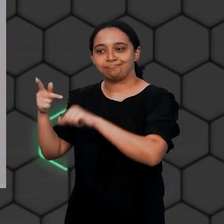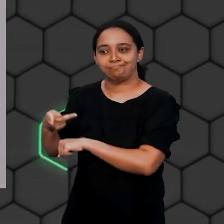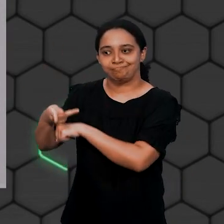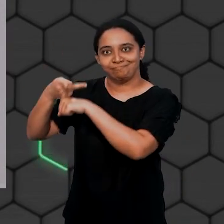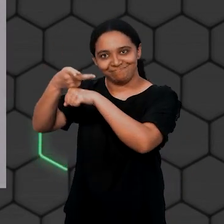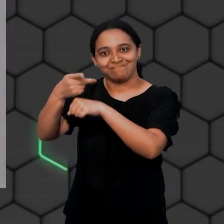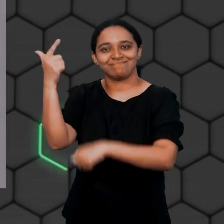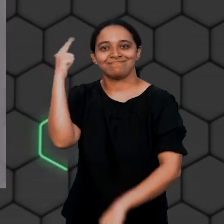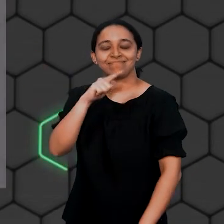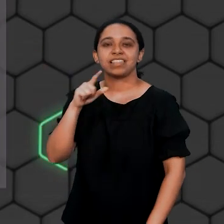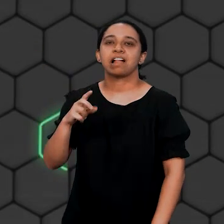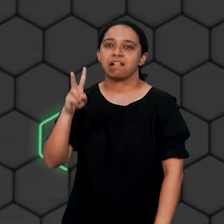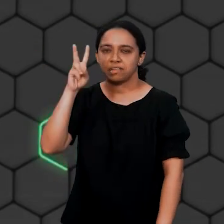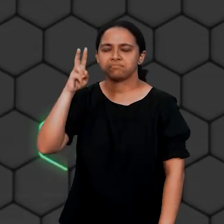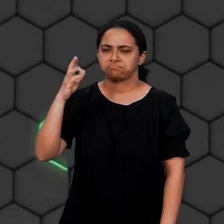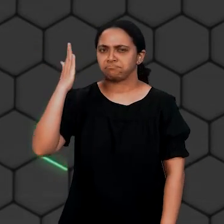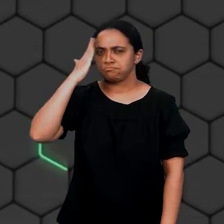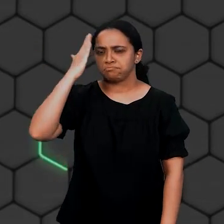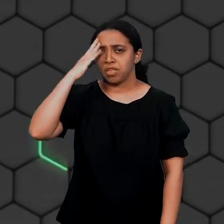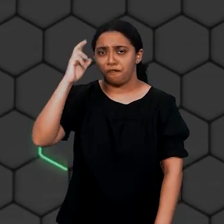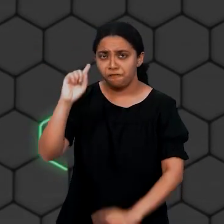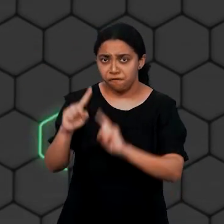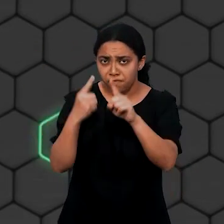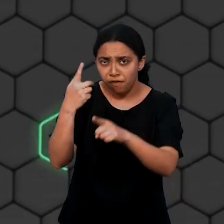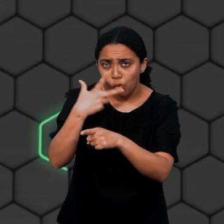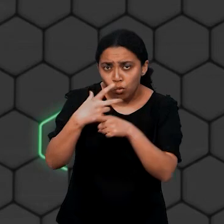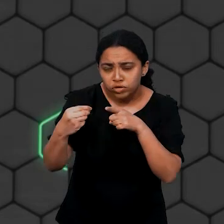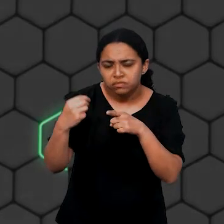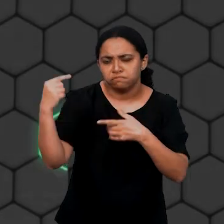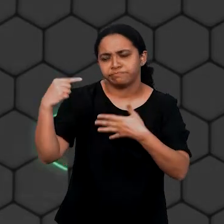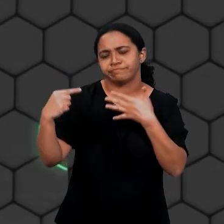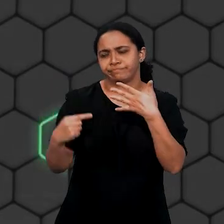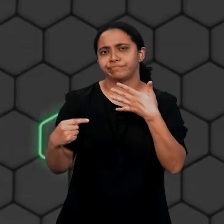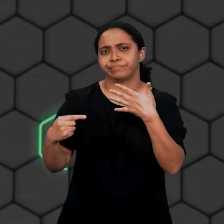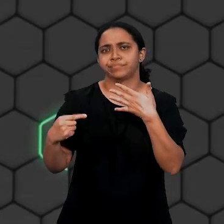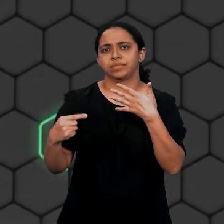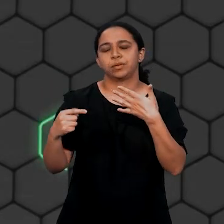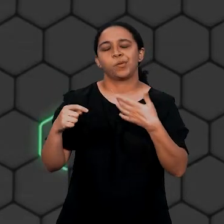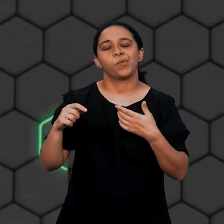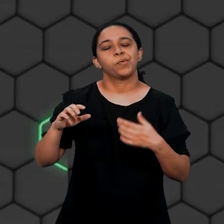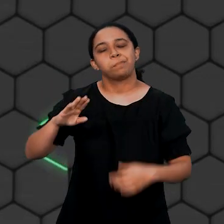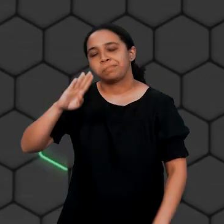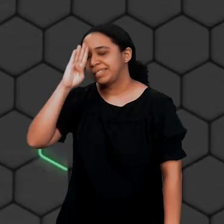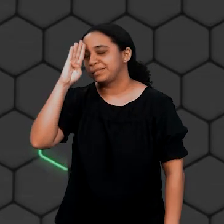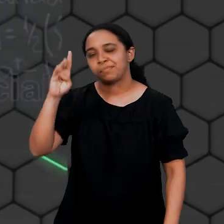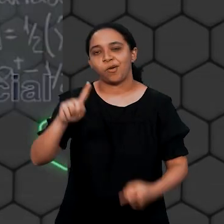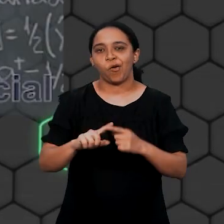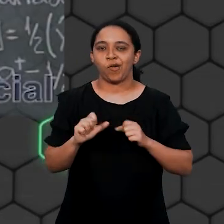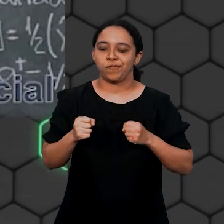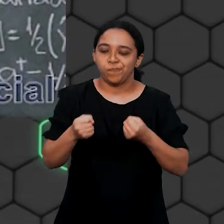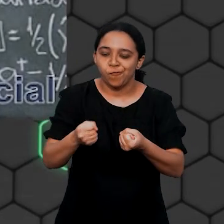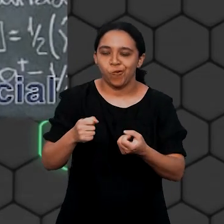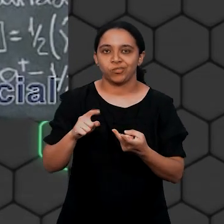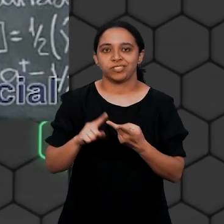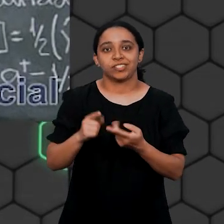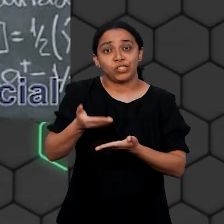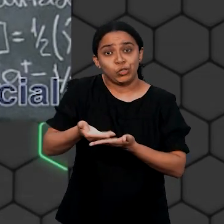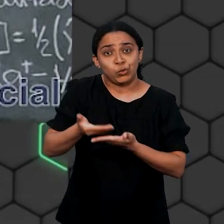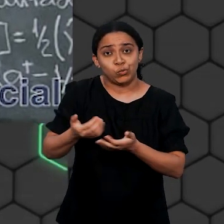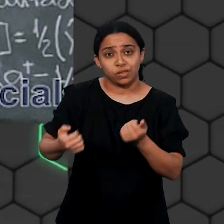Brasília, e reconhece que a vitória dependeu de vários fatores, entre eles esforço,